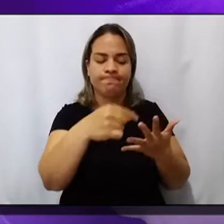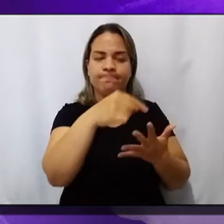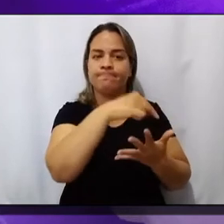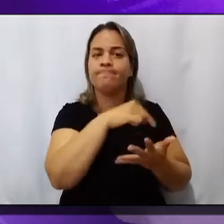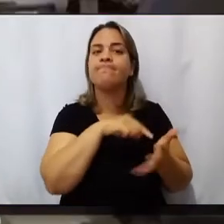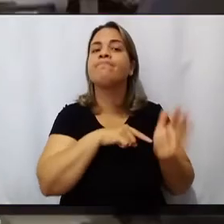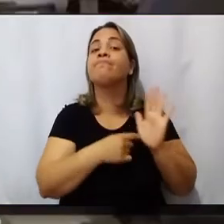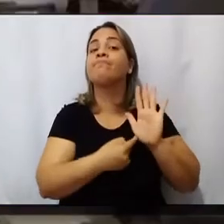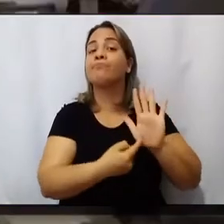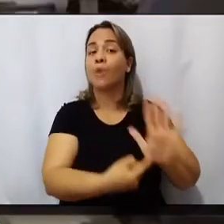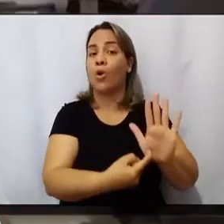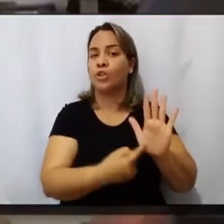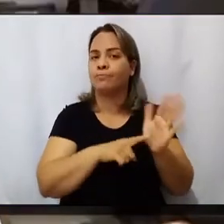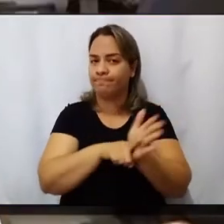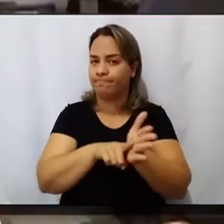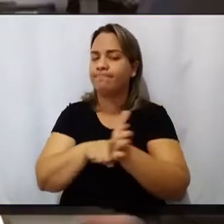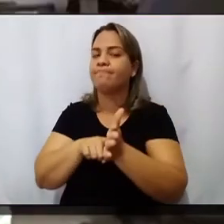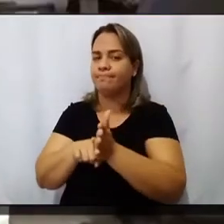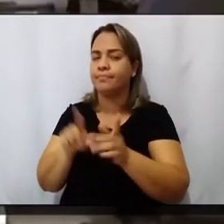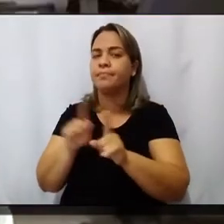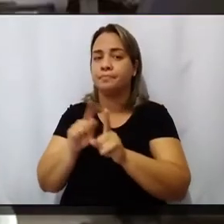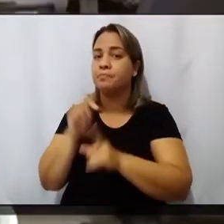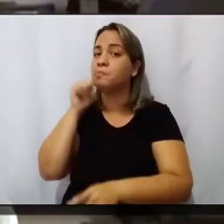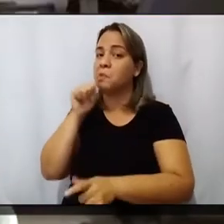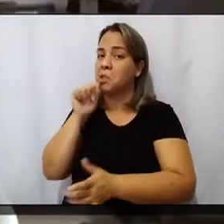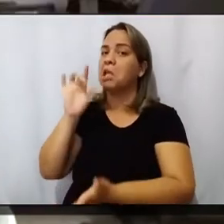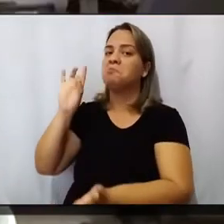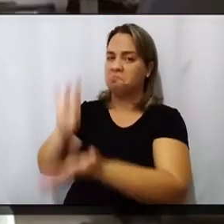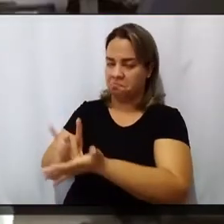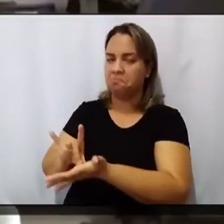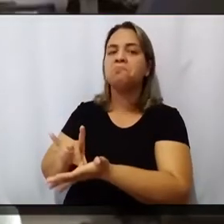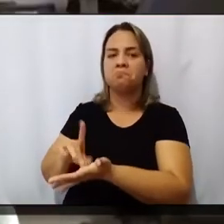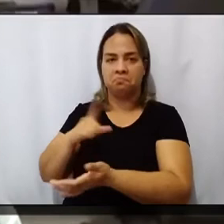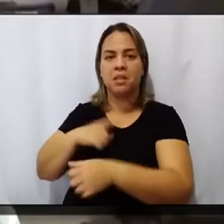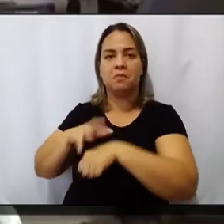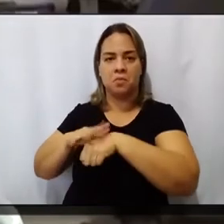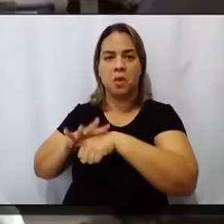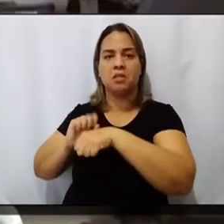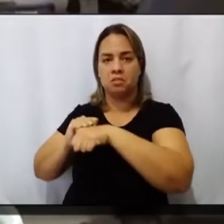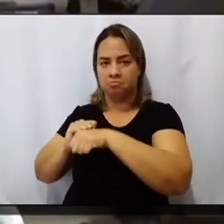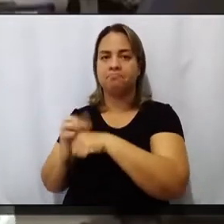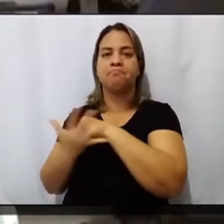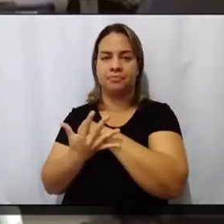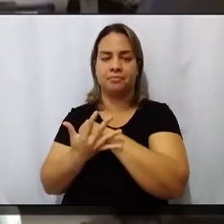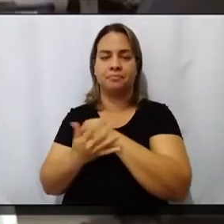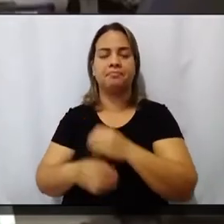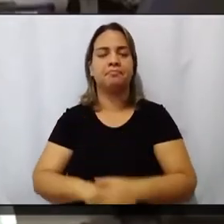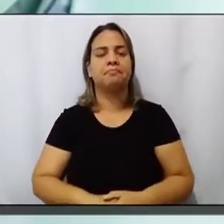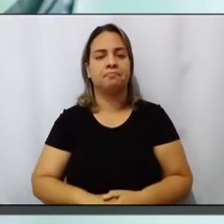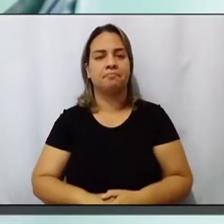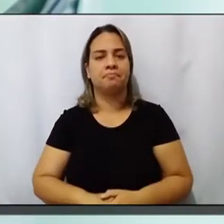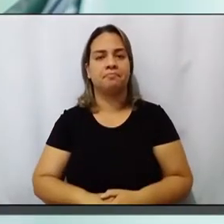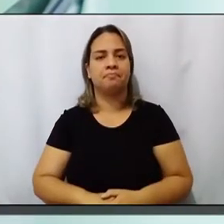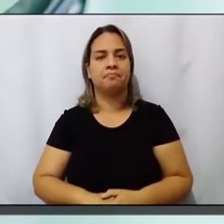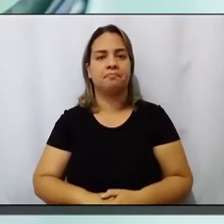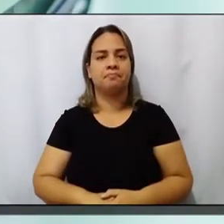caso, todas as evidências apontam para que o paciente realmente tenha tido reinfecção por Covid-19.